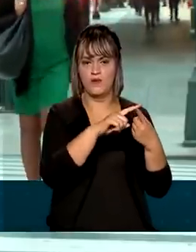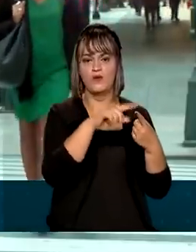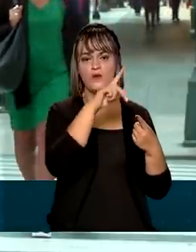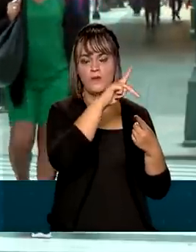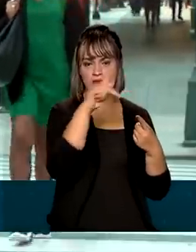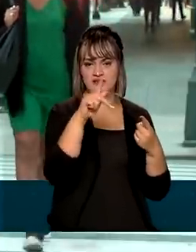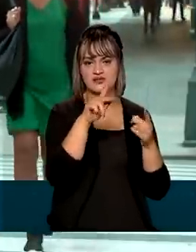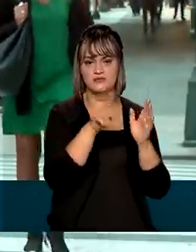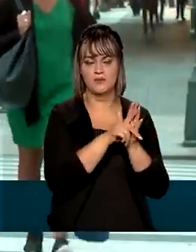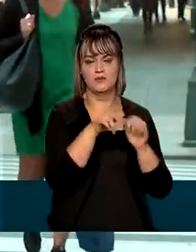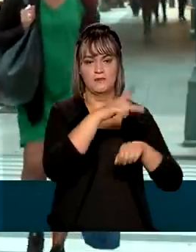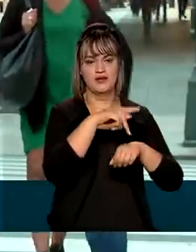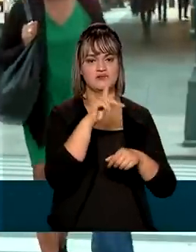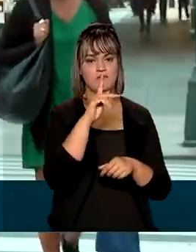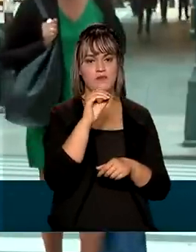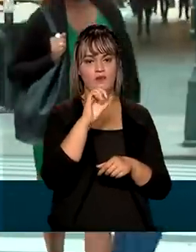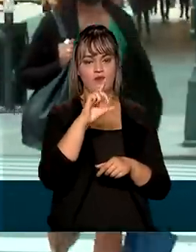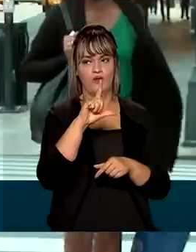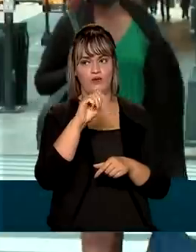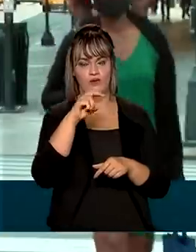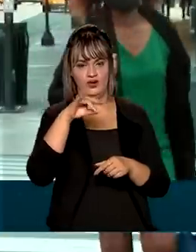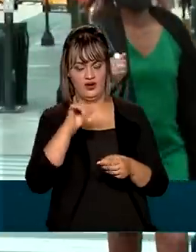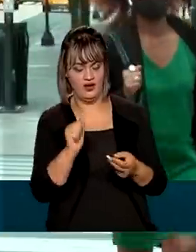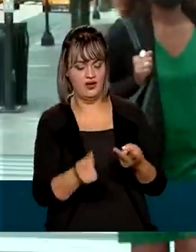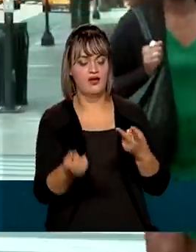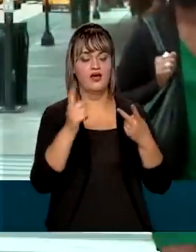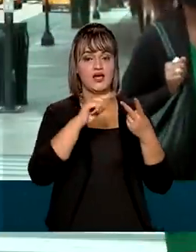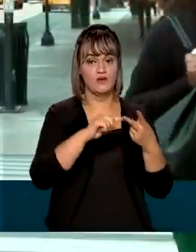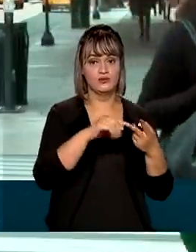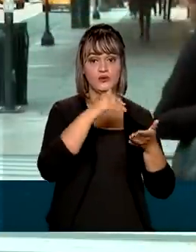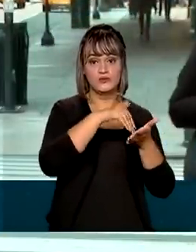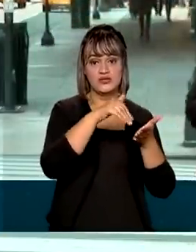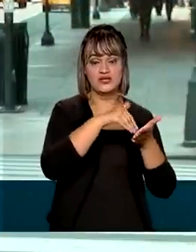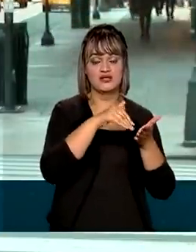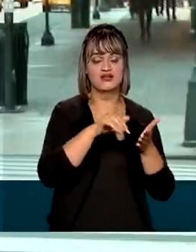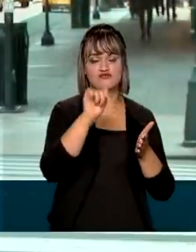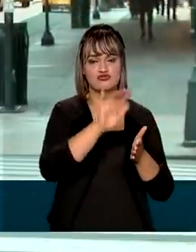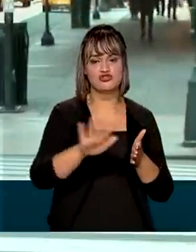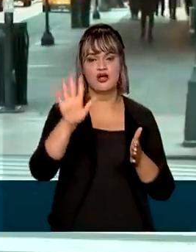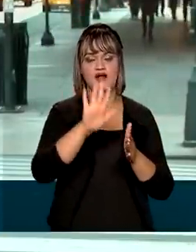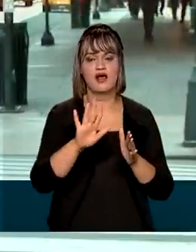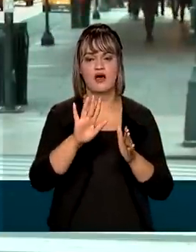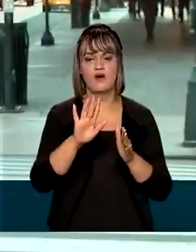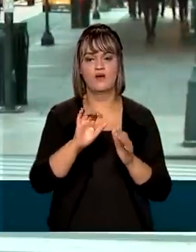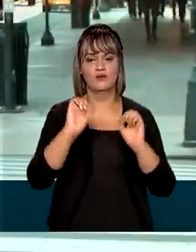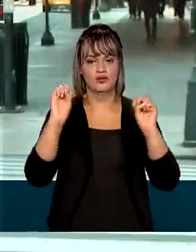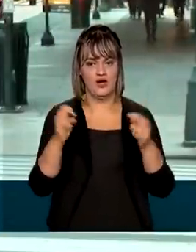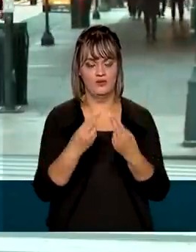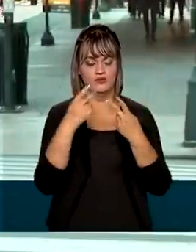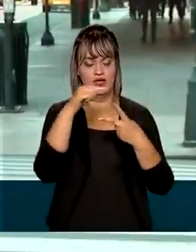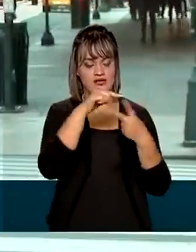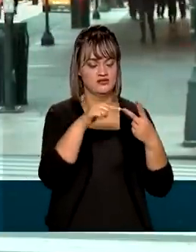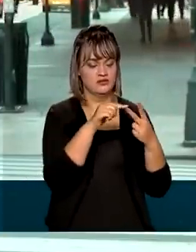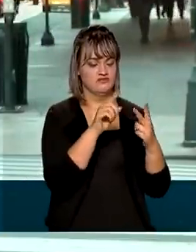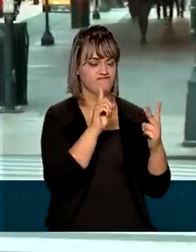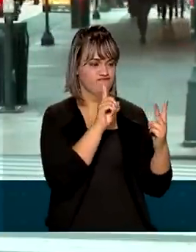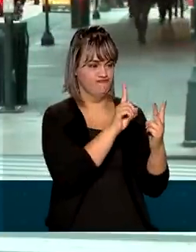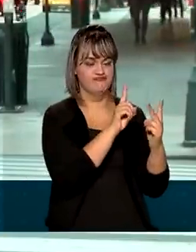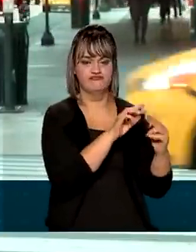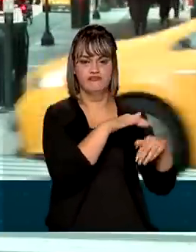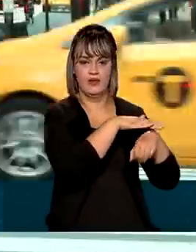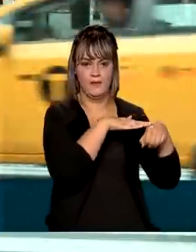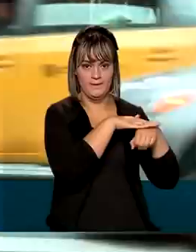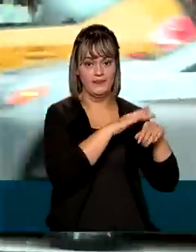presidente da Polônia, Andrei Duda, e outro com o secretário-geral da ONU, António Guterres. E como você falou,